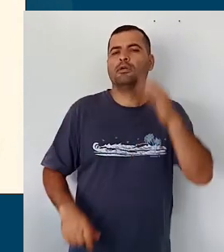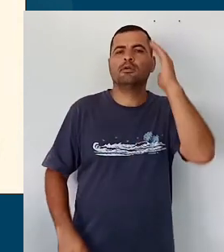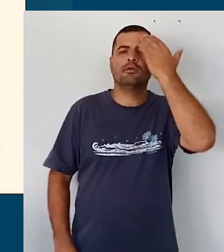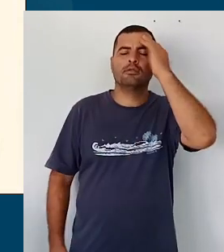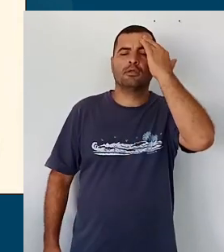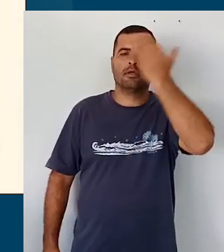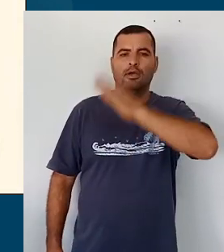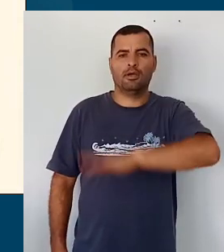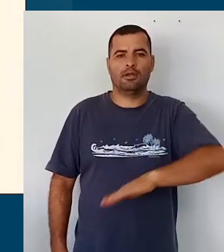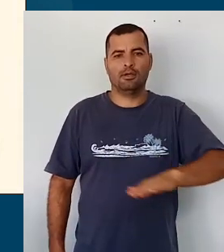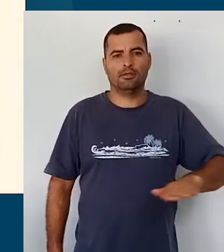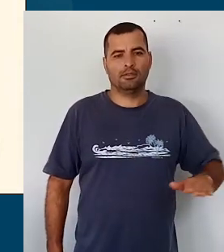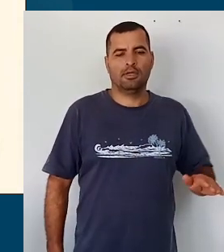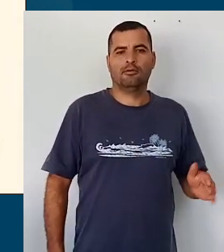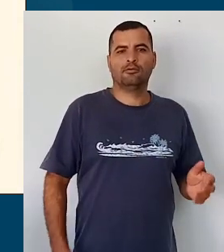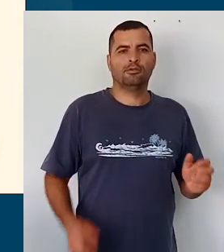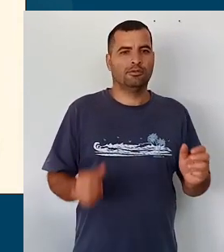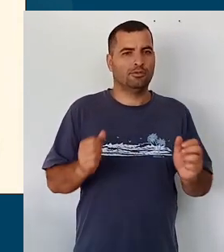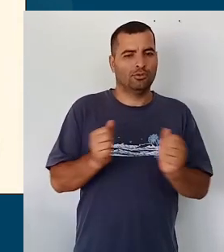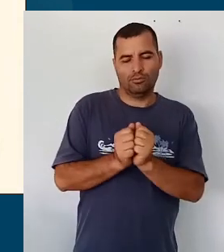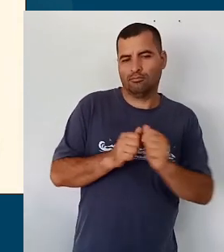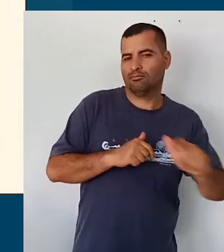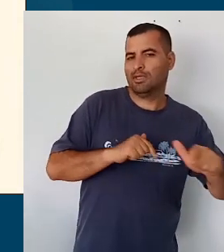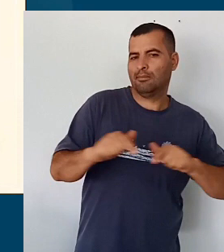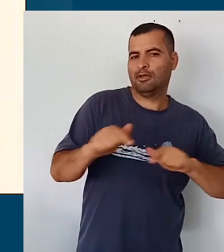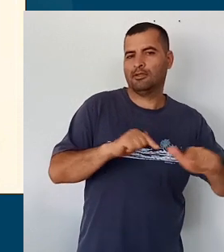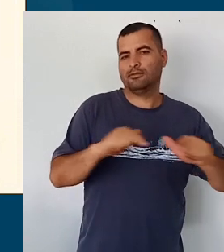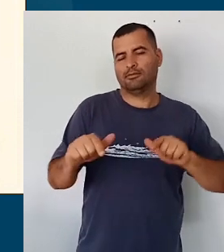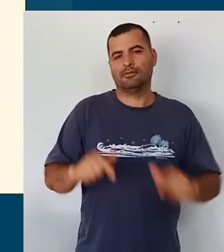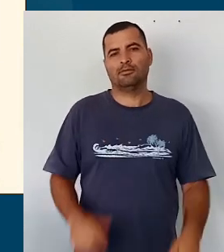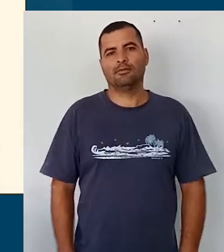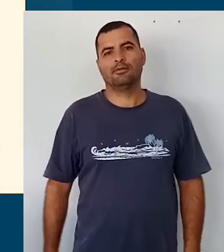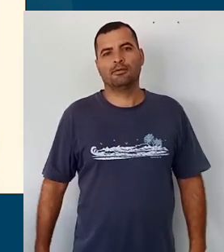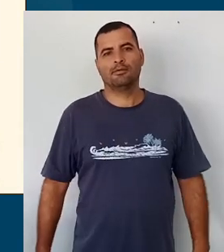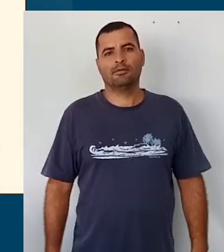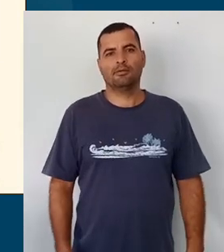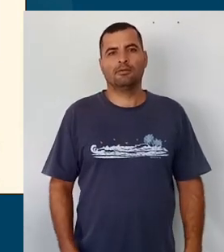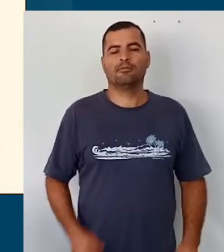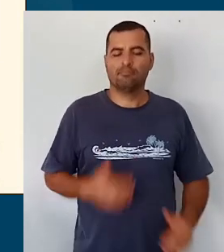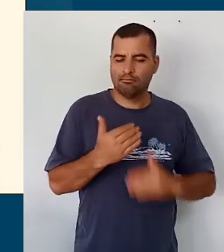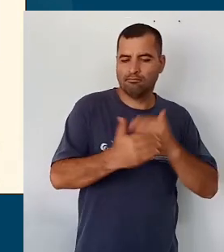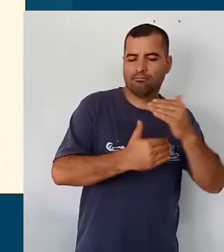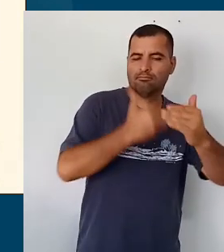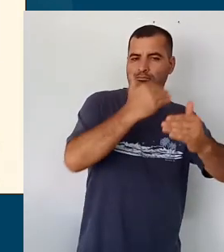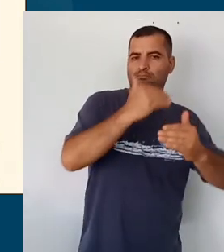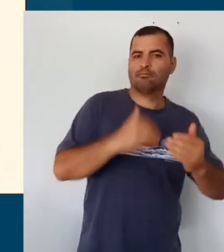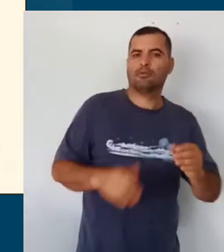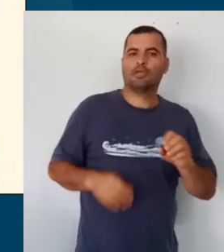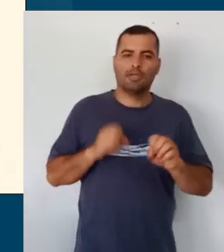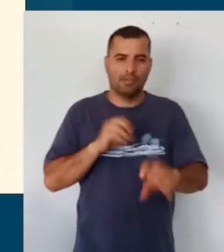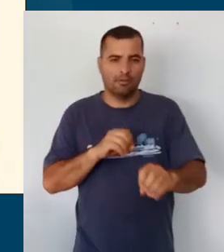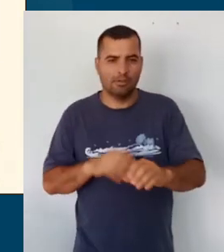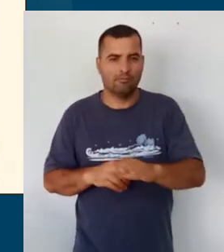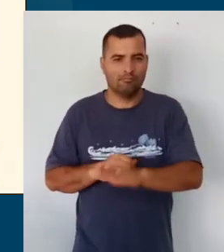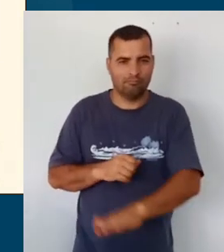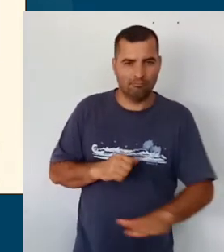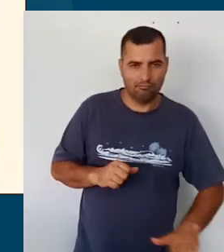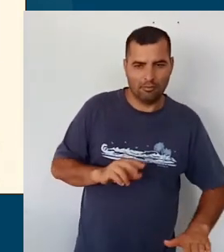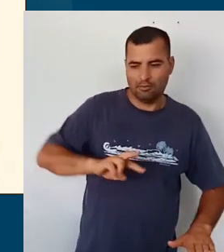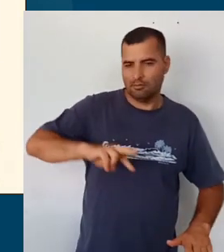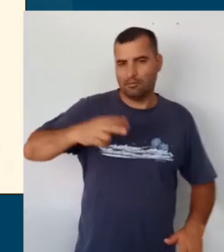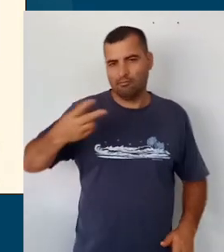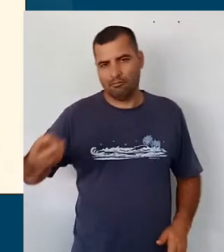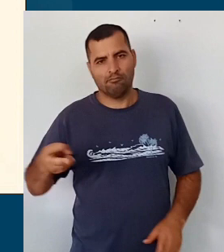criança com a qual a gente está trabalhando, e que está ali na educação infantil e depois vai para o fundamental